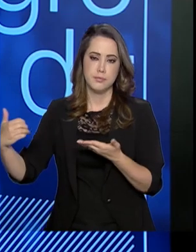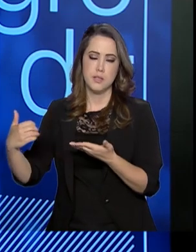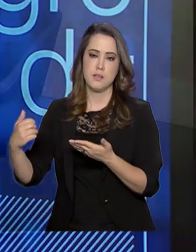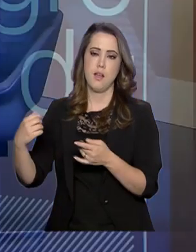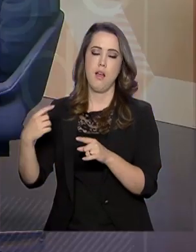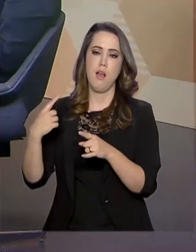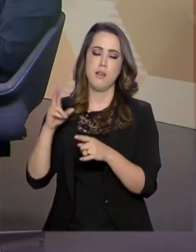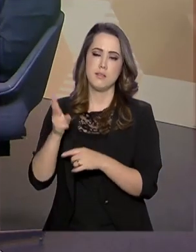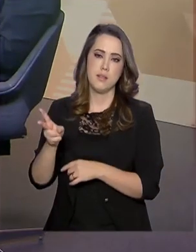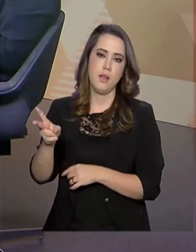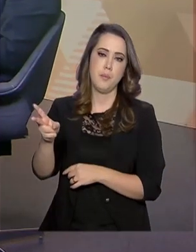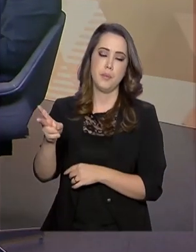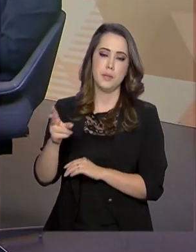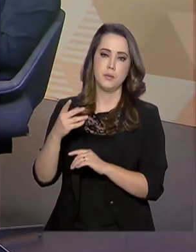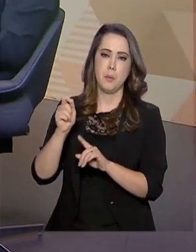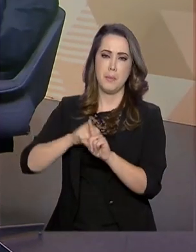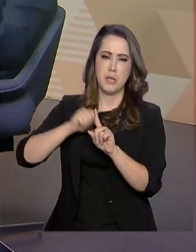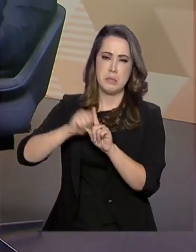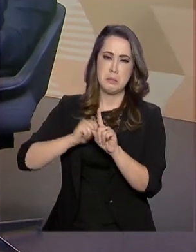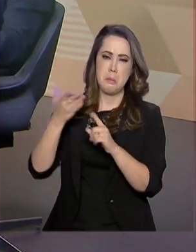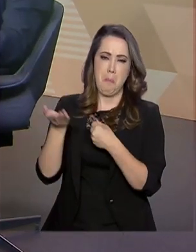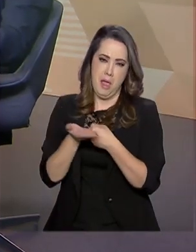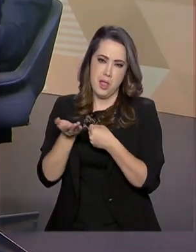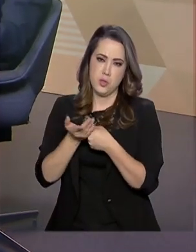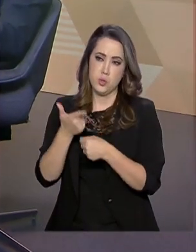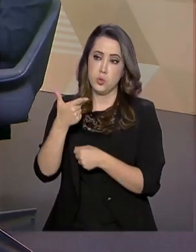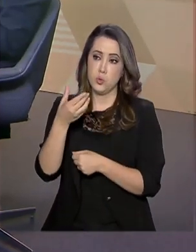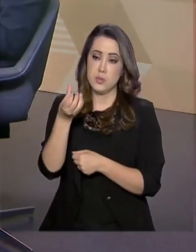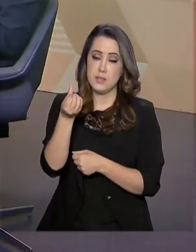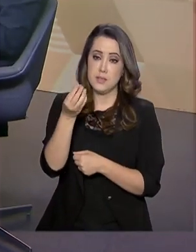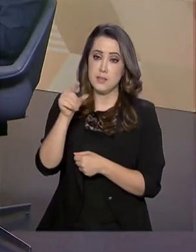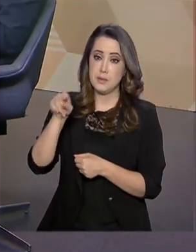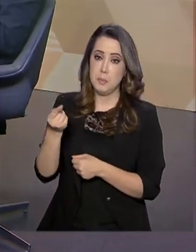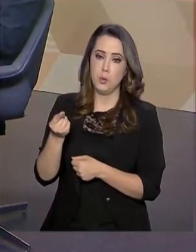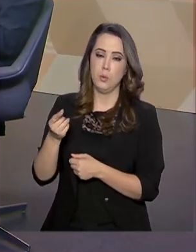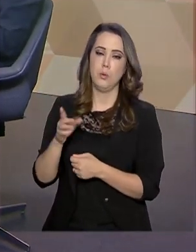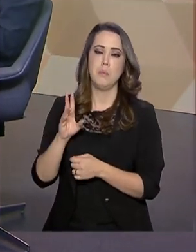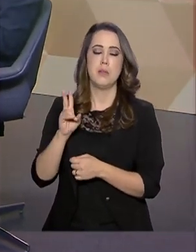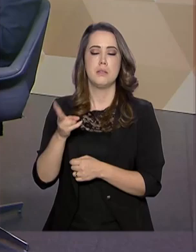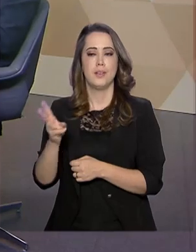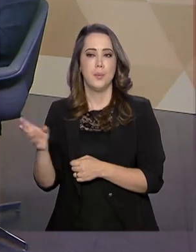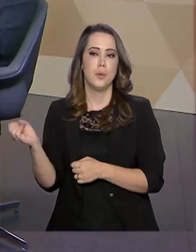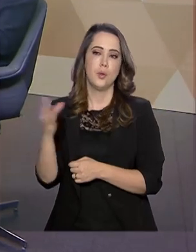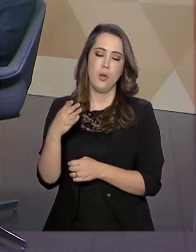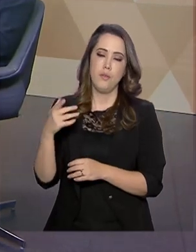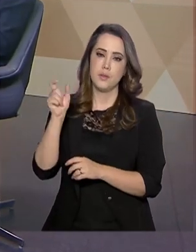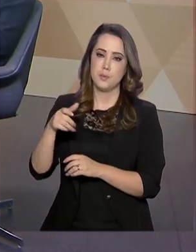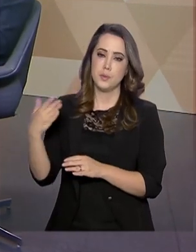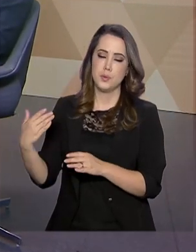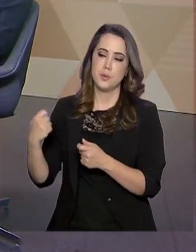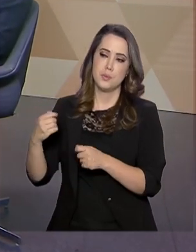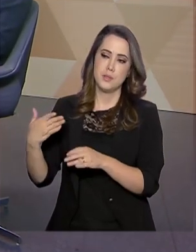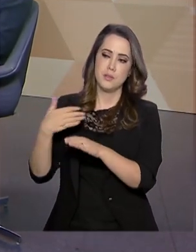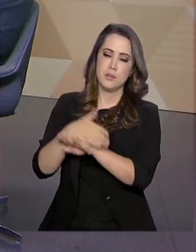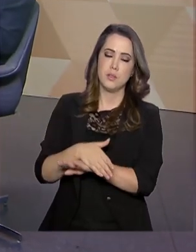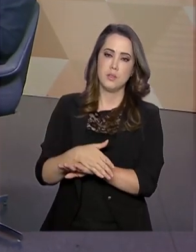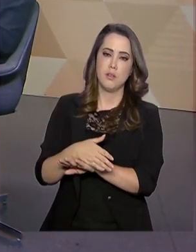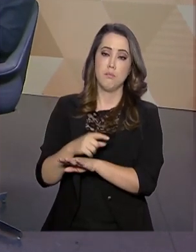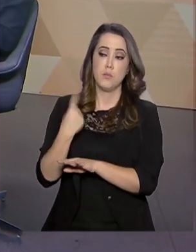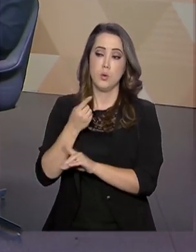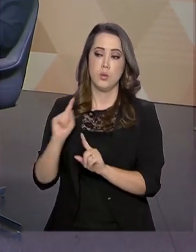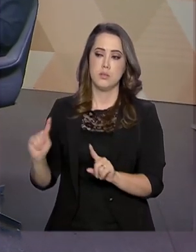retirada periódica ao mês, mas também você tem novos entrantes. O nosso desafio é como